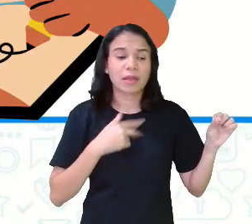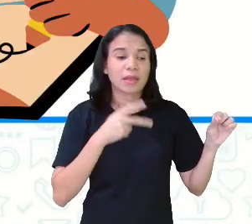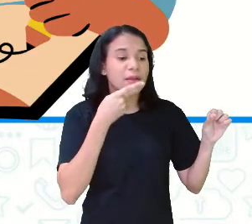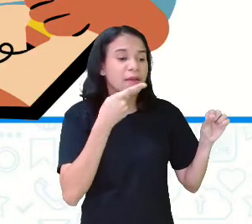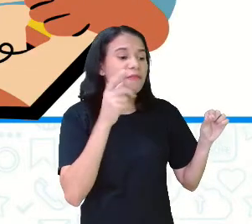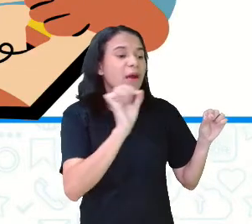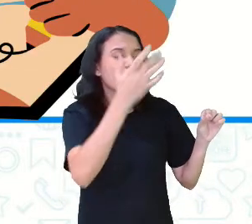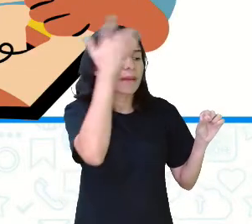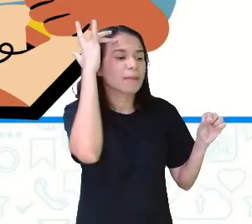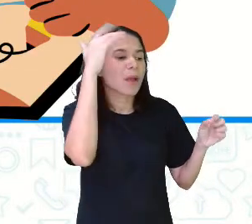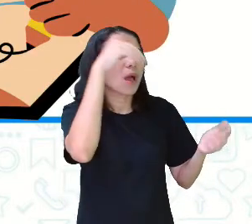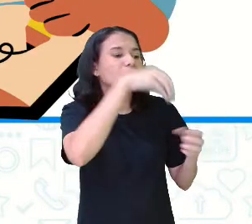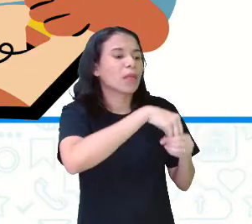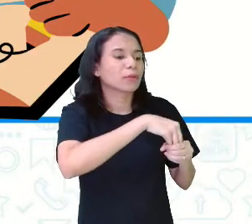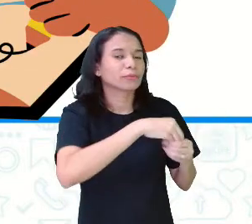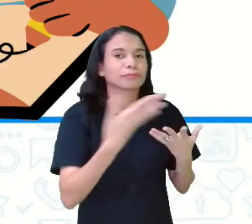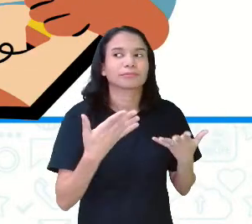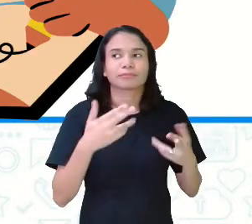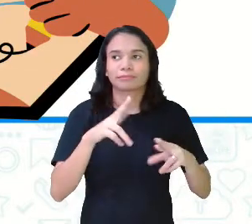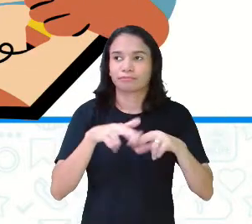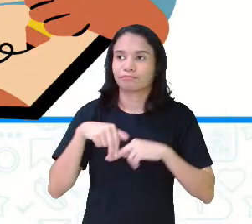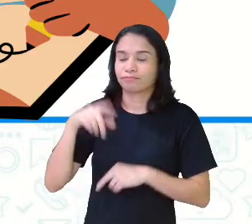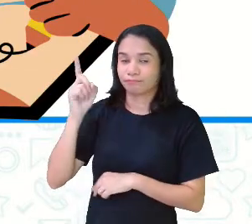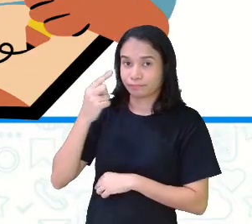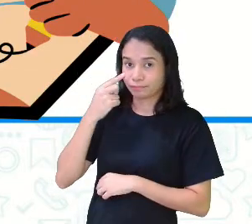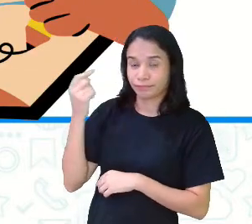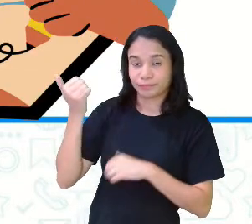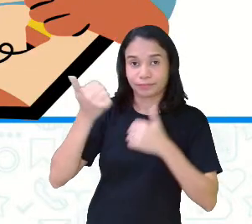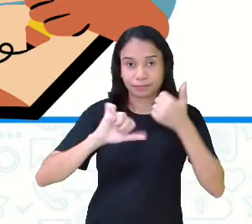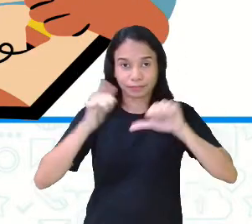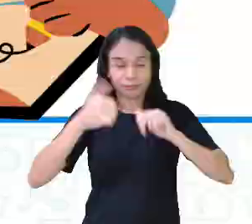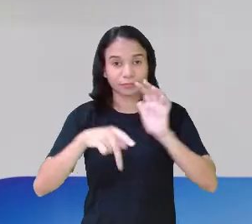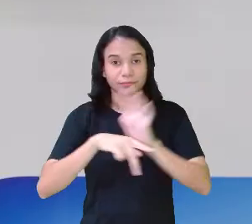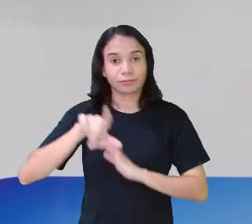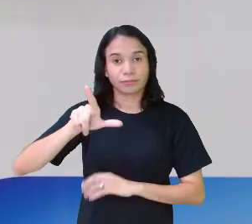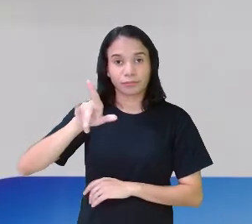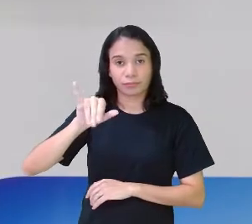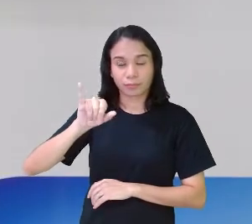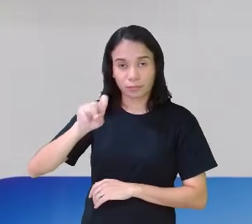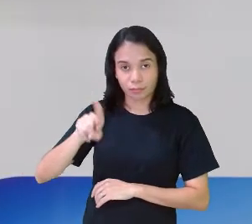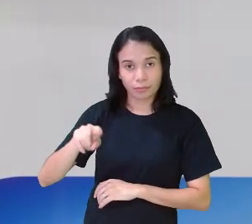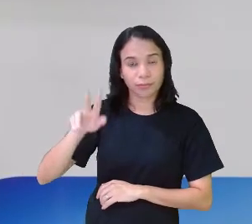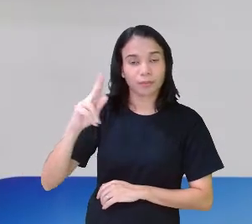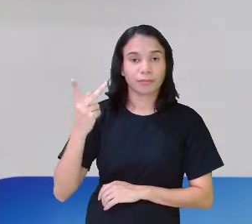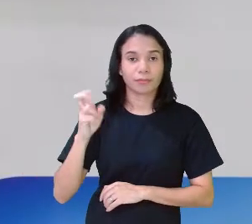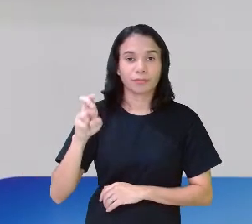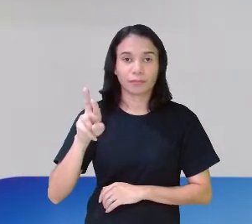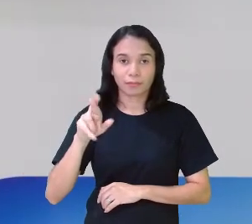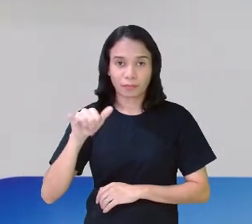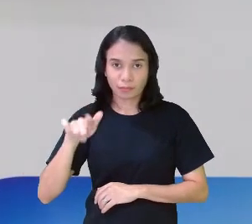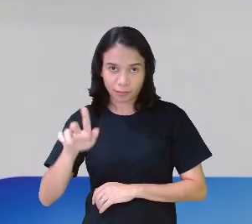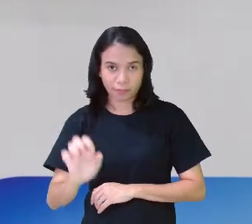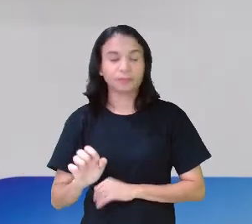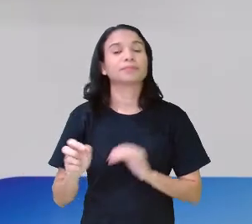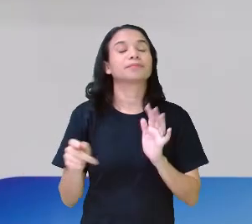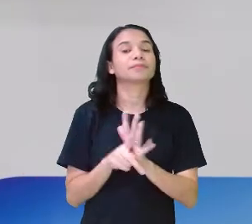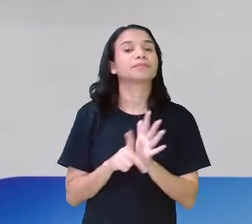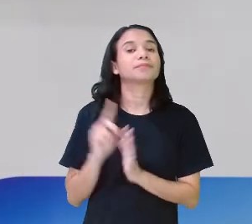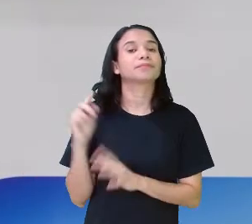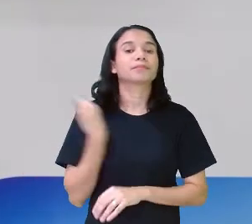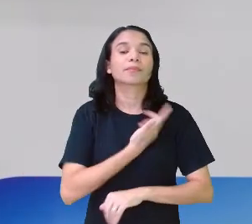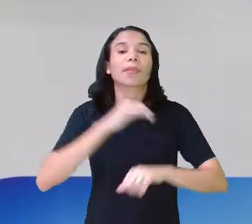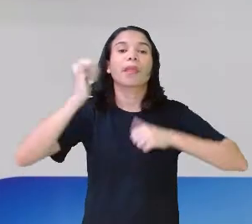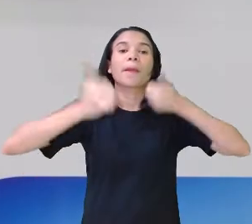quem é o infiltrado. Então, aí está a análise do Luiz Henrique, desse jogo. E a gente vai analisar com